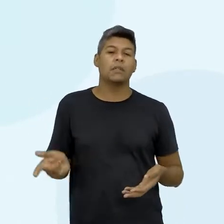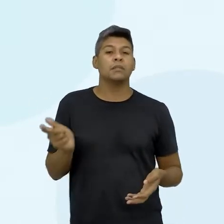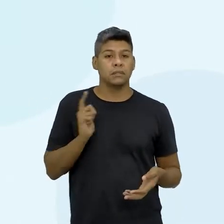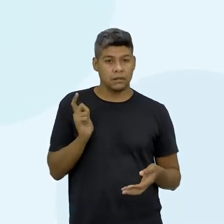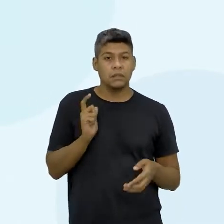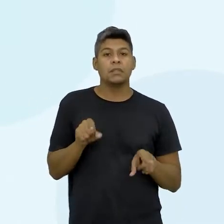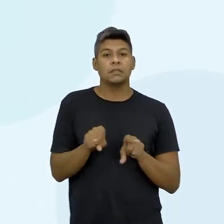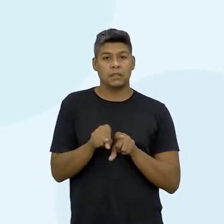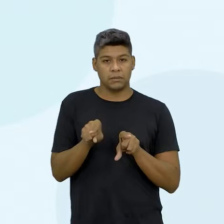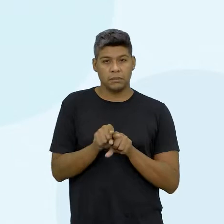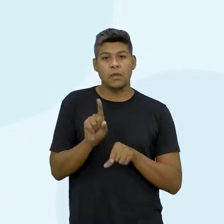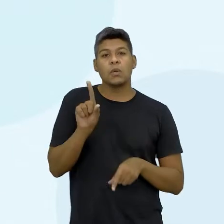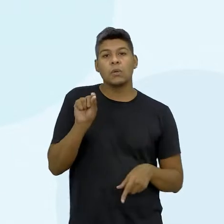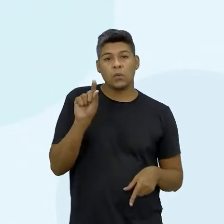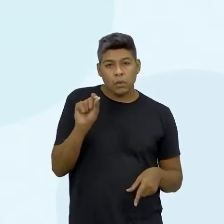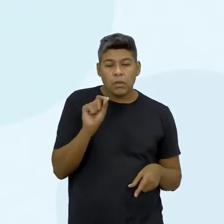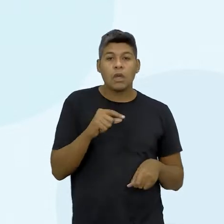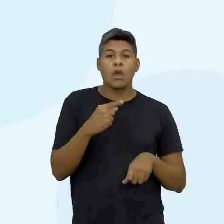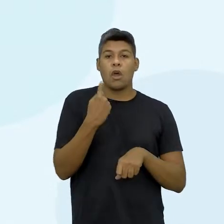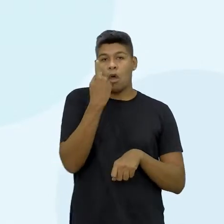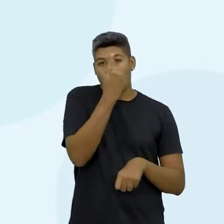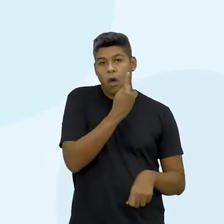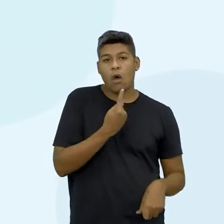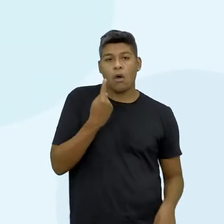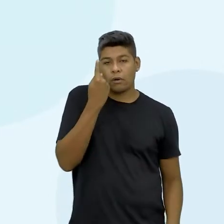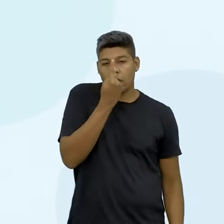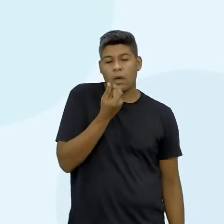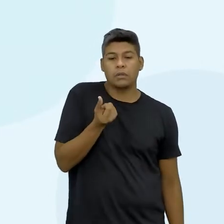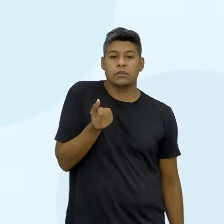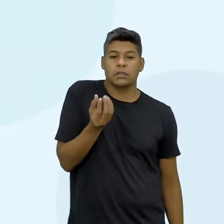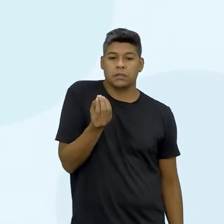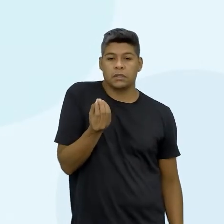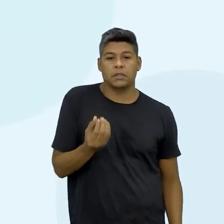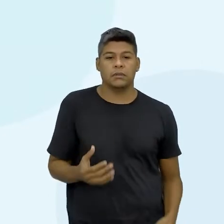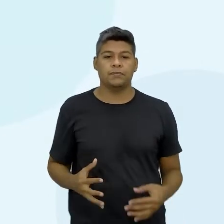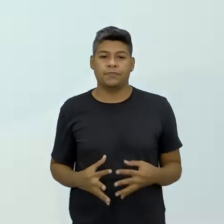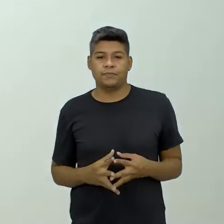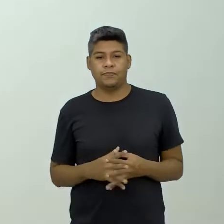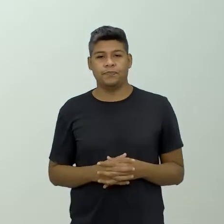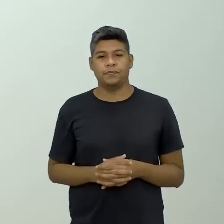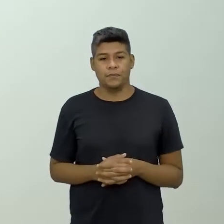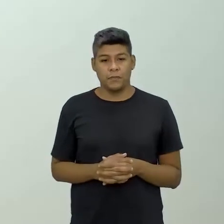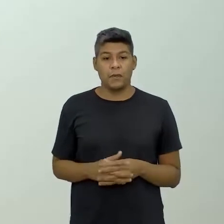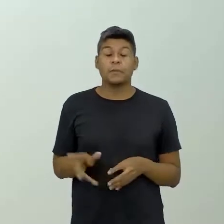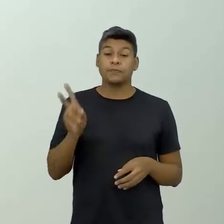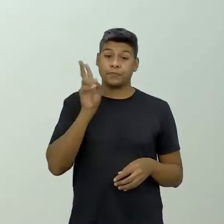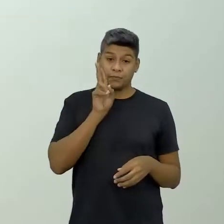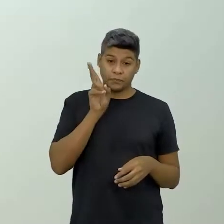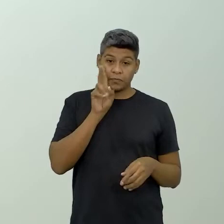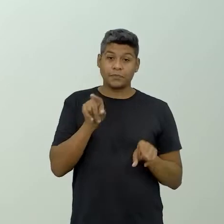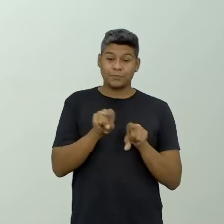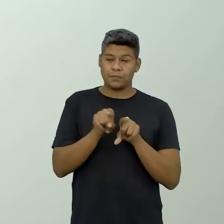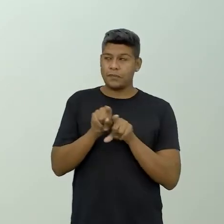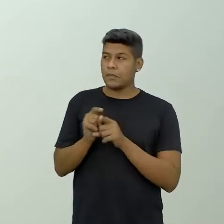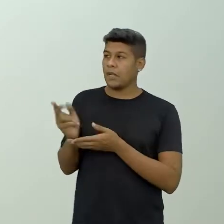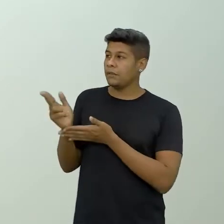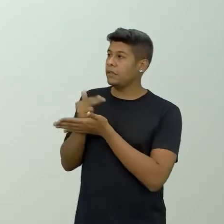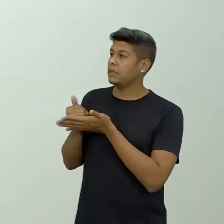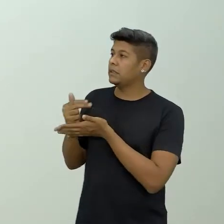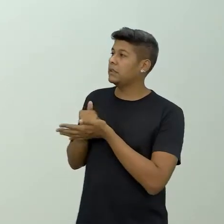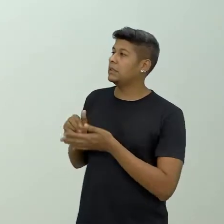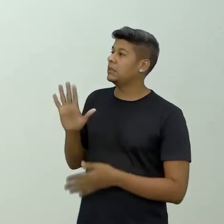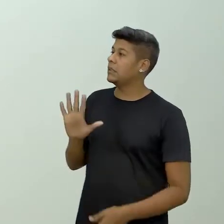para cumprir aí a nossa carga horária de 60 horas. lembrando aí dessa figura, né, dessa